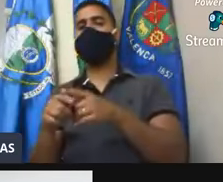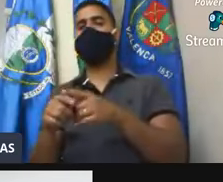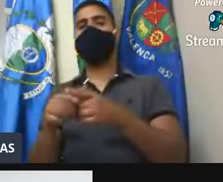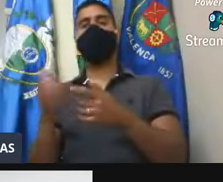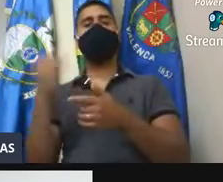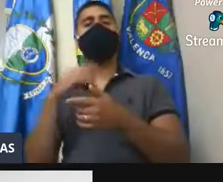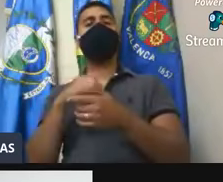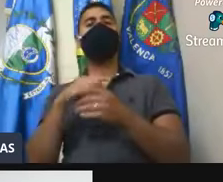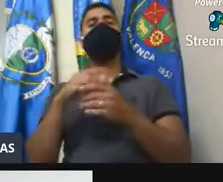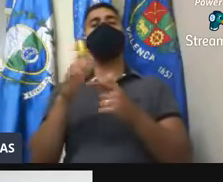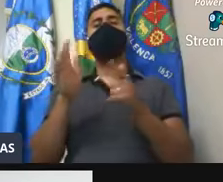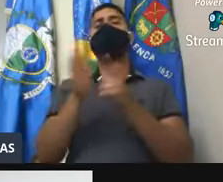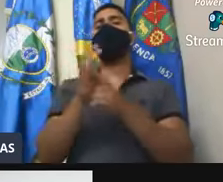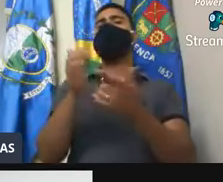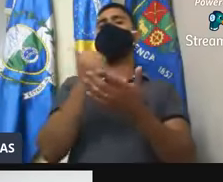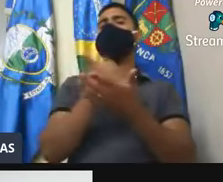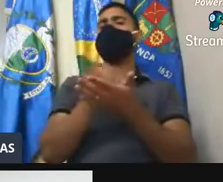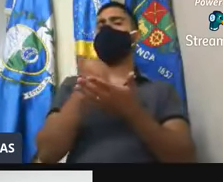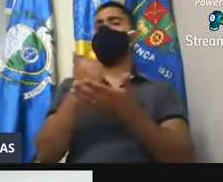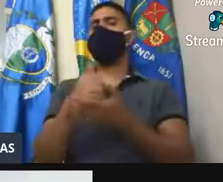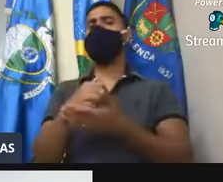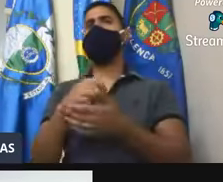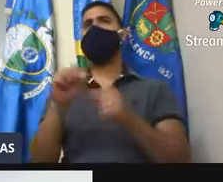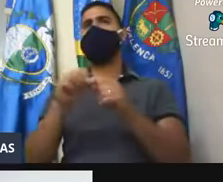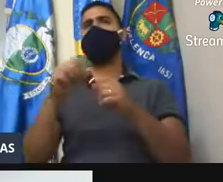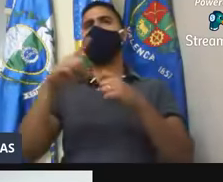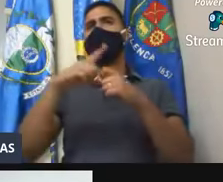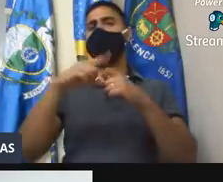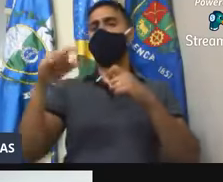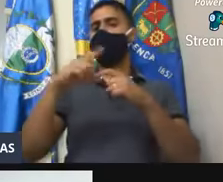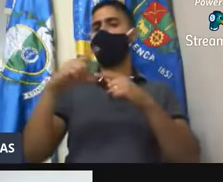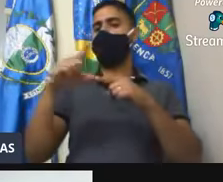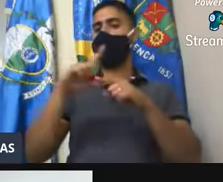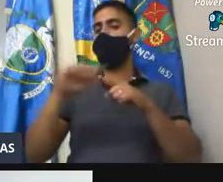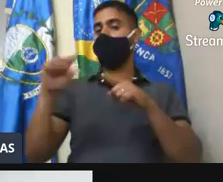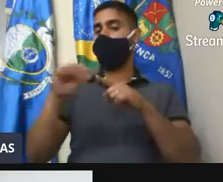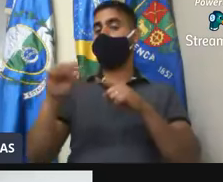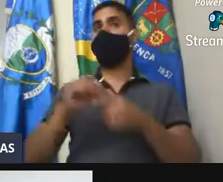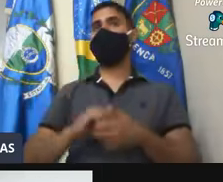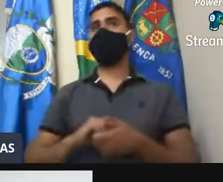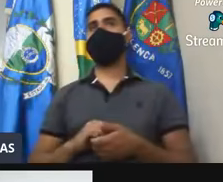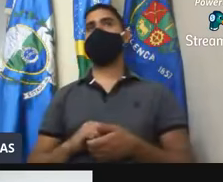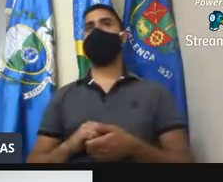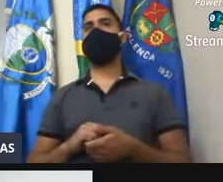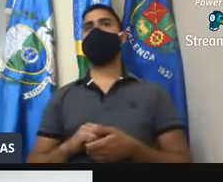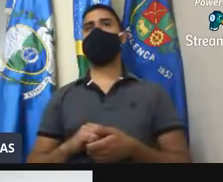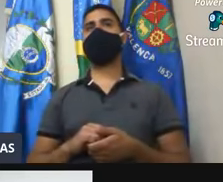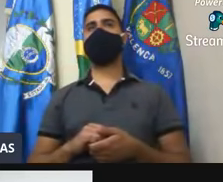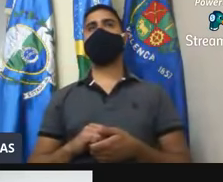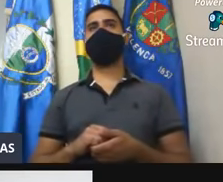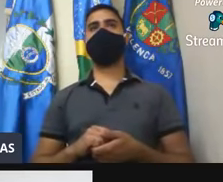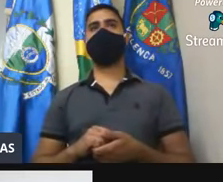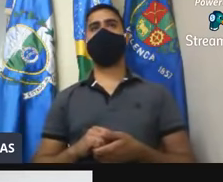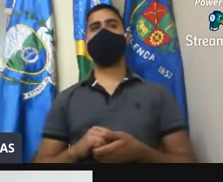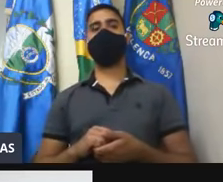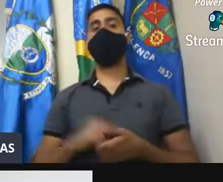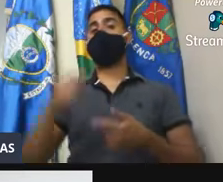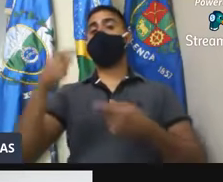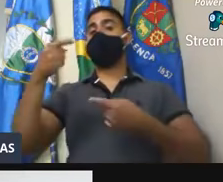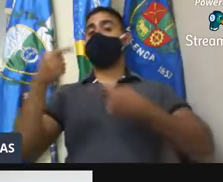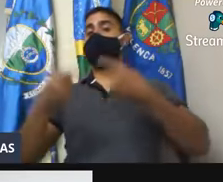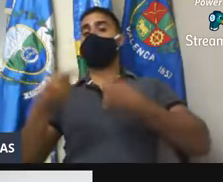documentos que envolvem a contratação de locação de imóveis na cidade de Valença. Em discussão, o